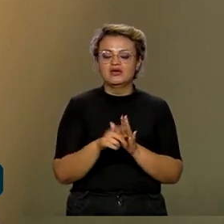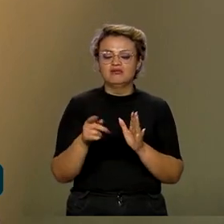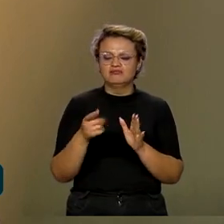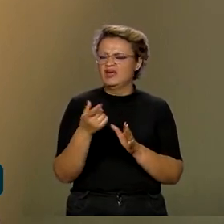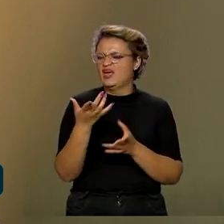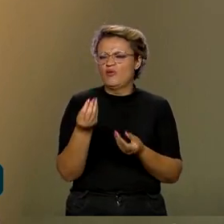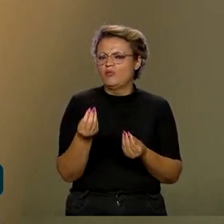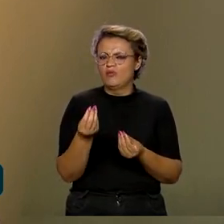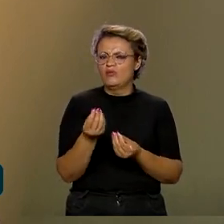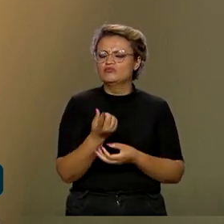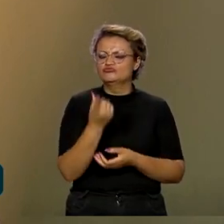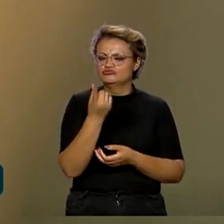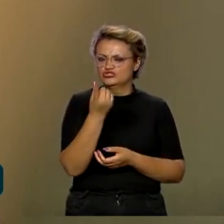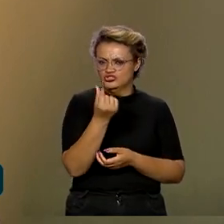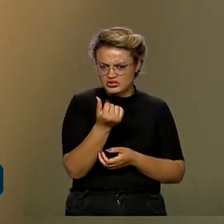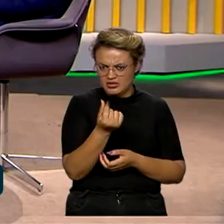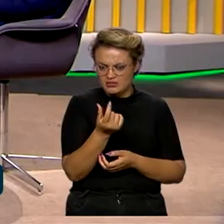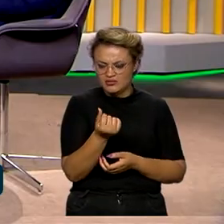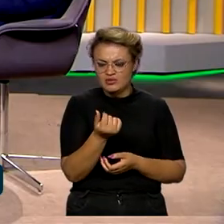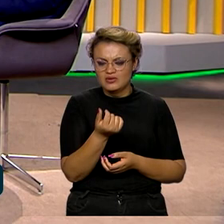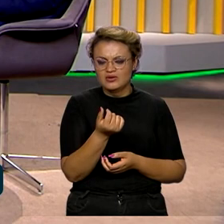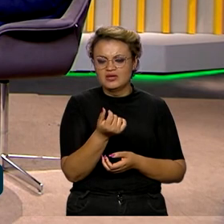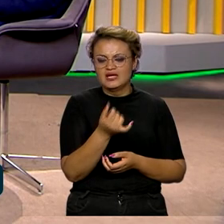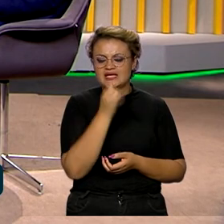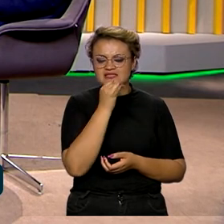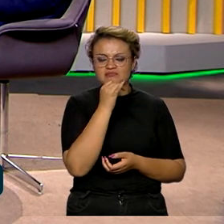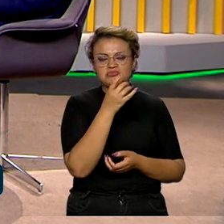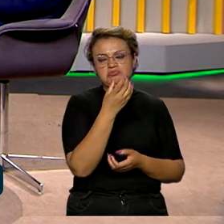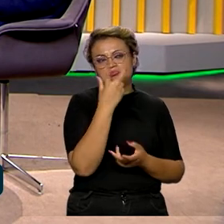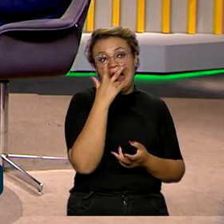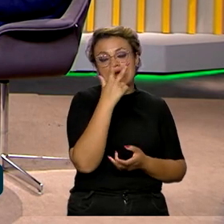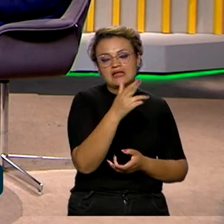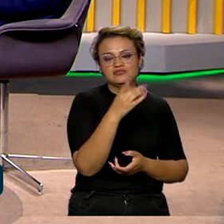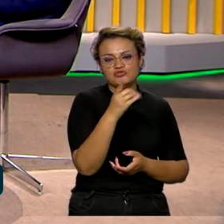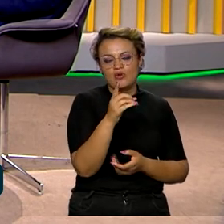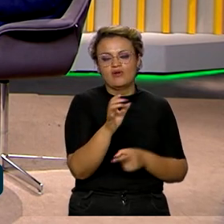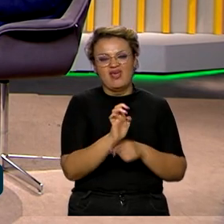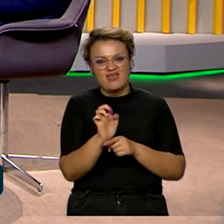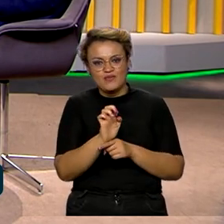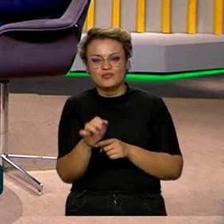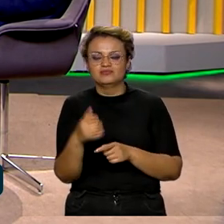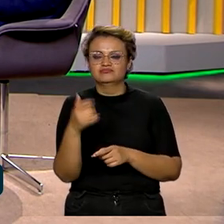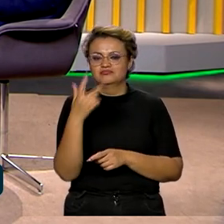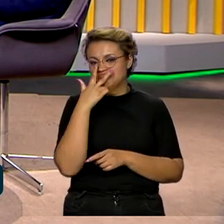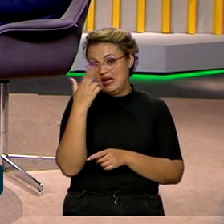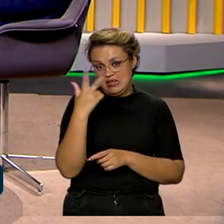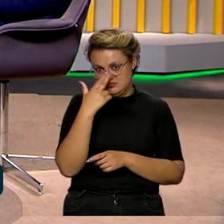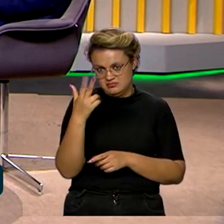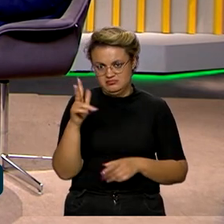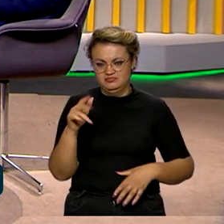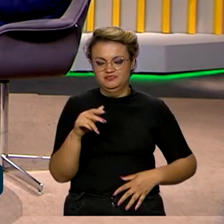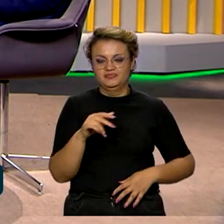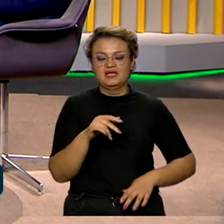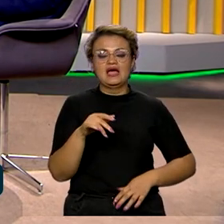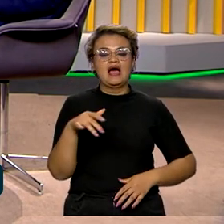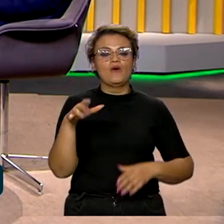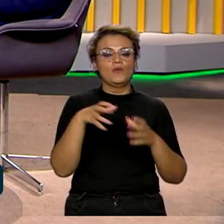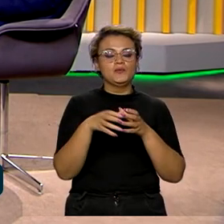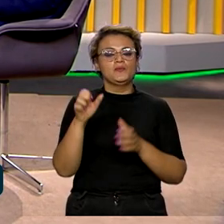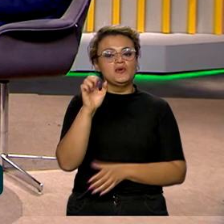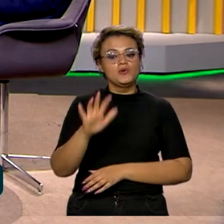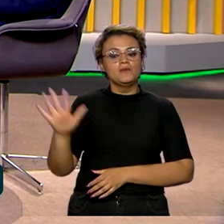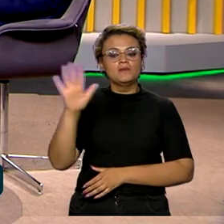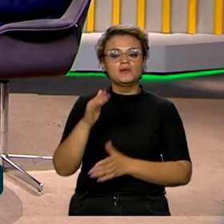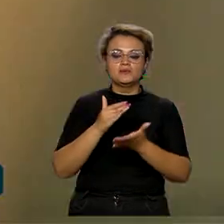Então, por exemplo, seria criar uma moeda como, por exemplo, um dólar ou criar o euro e assim por diante. Vale lembrar que a União Europeia começou